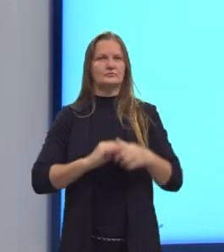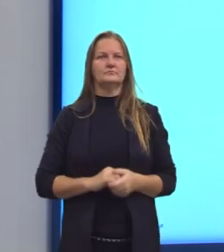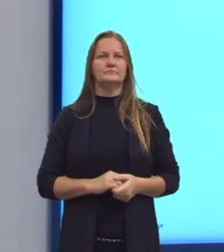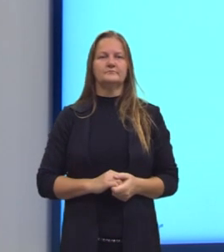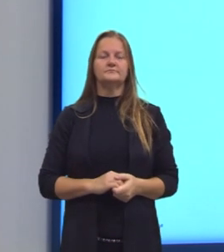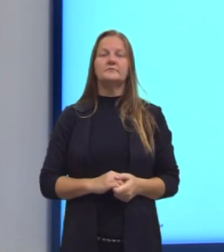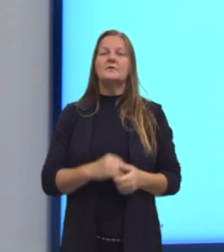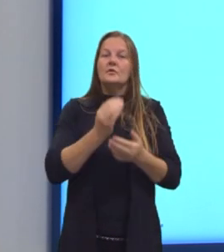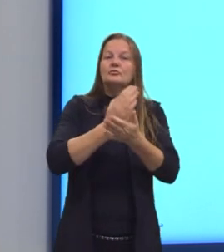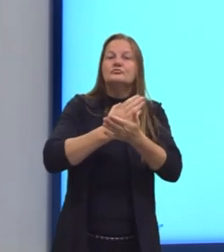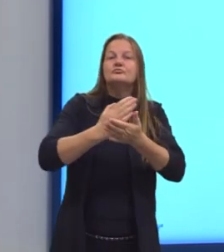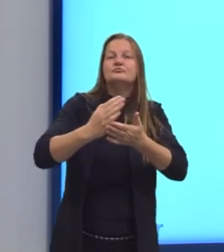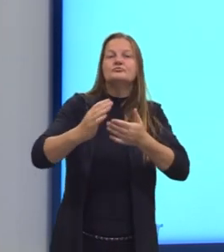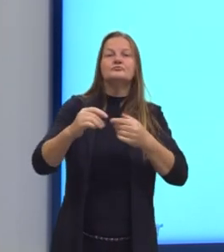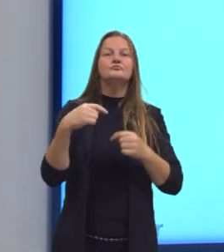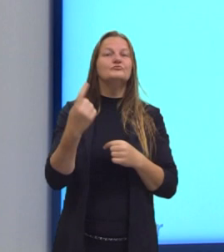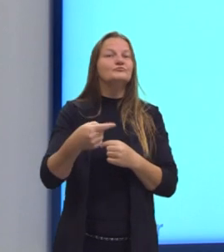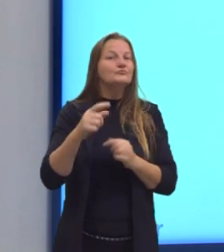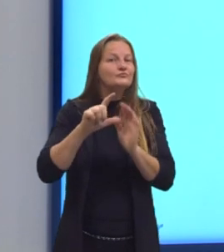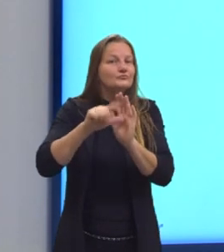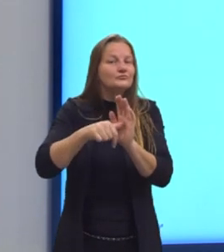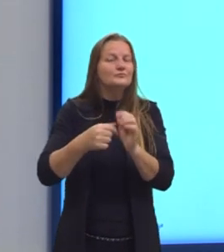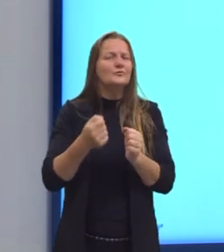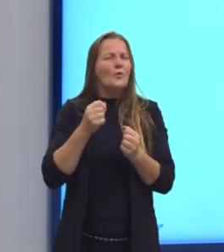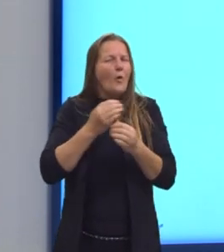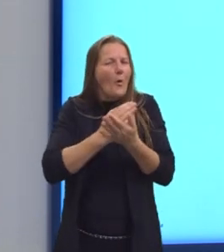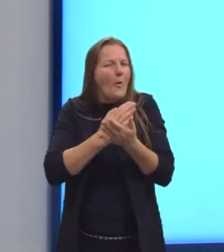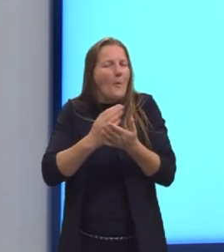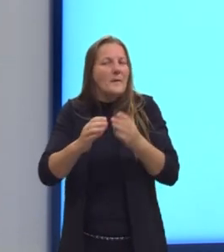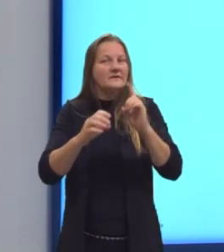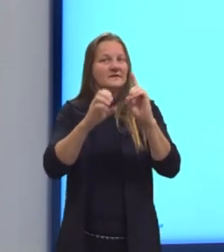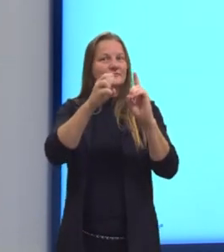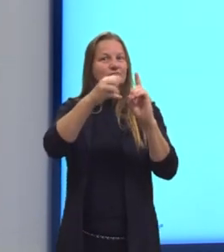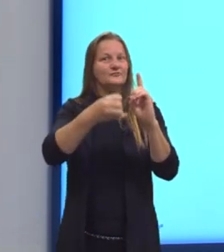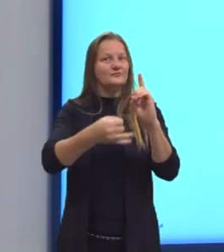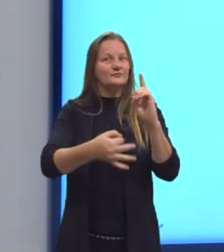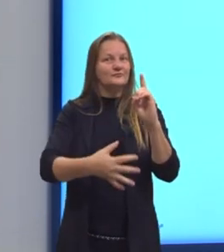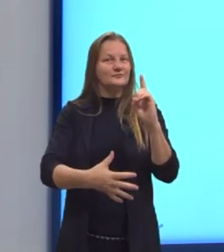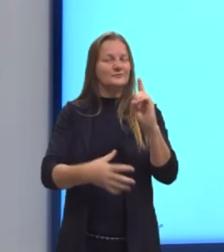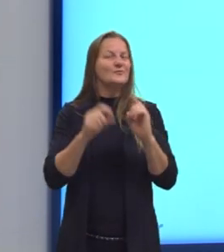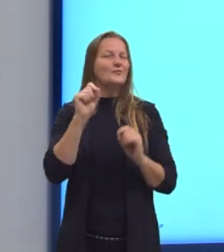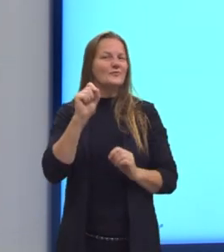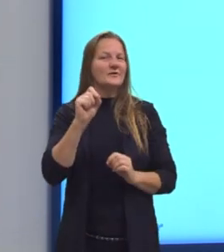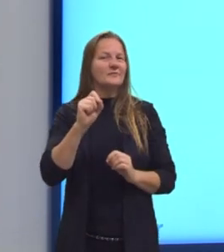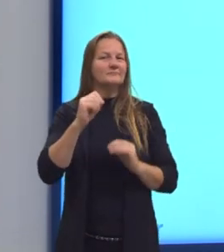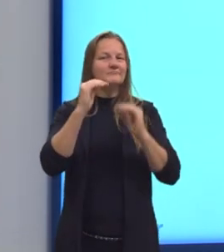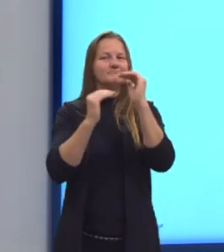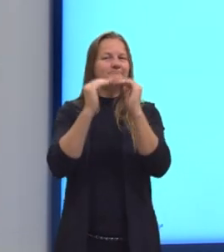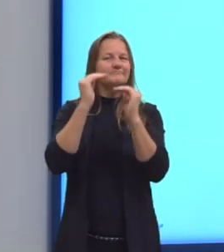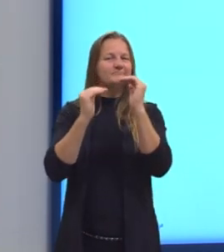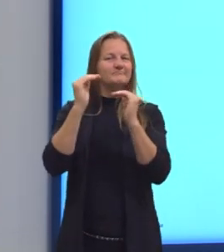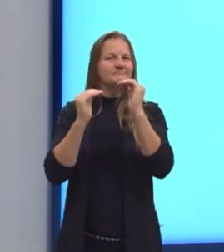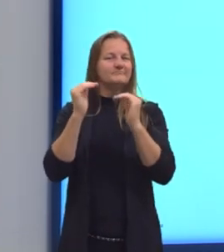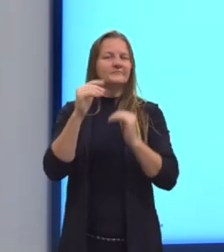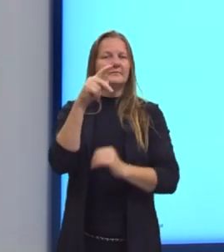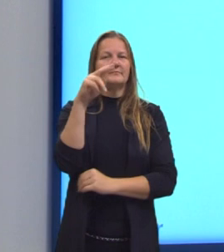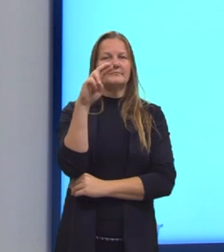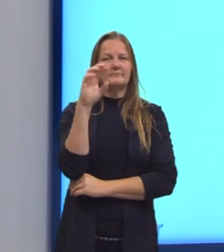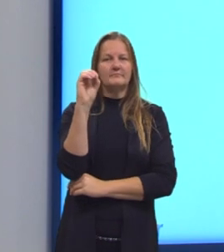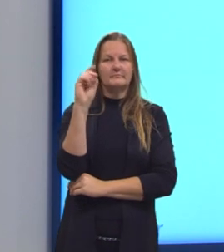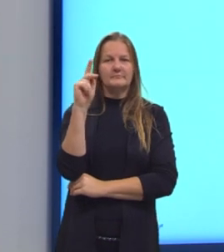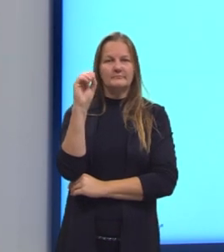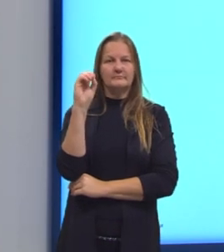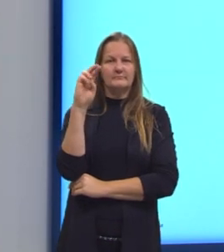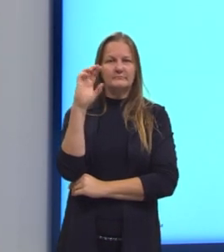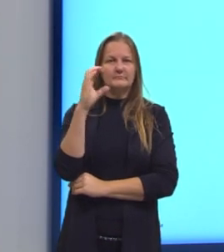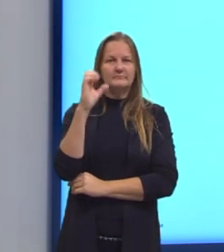A partir disso, nós podemos entrar então na definição de proporção. Na proporção, nós temos então a